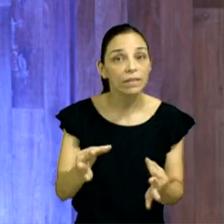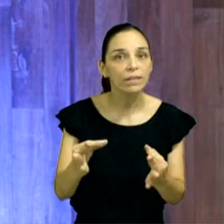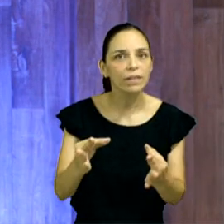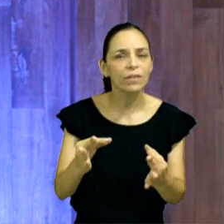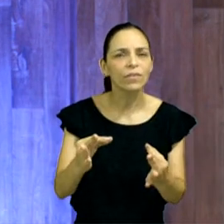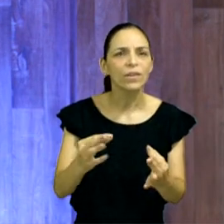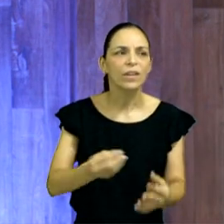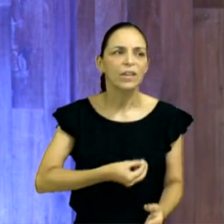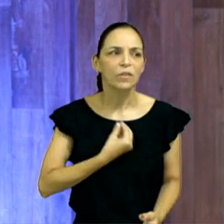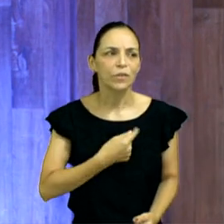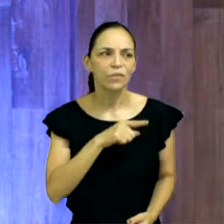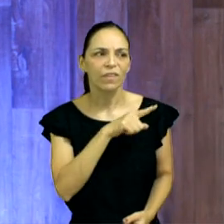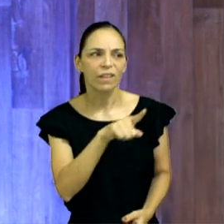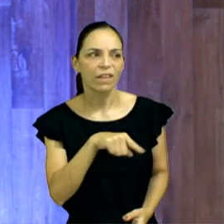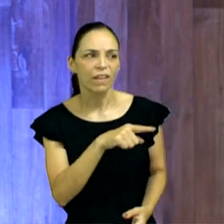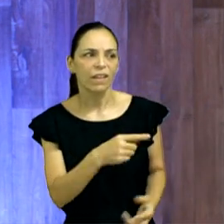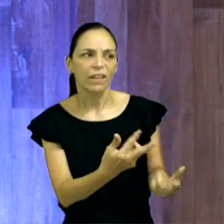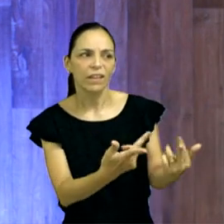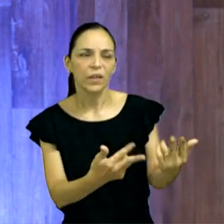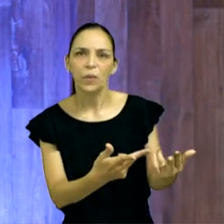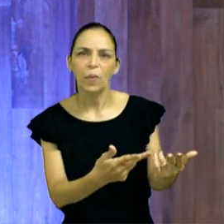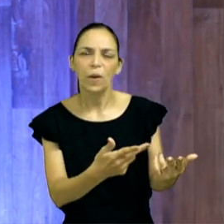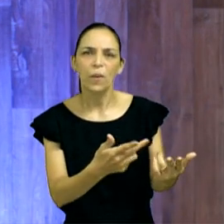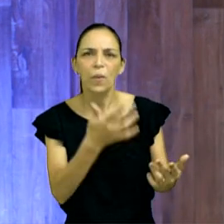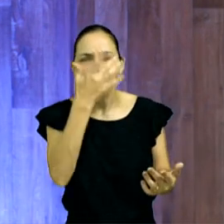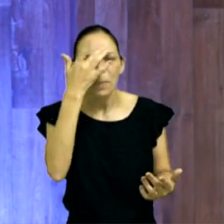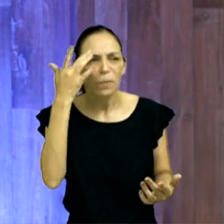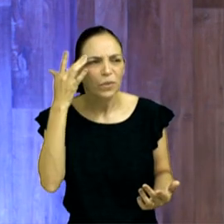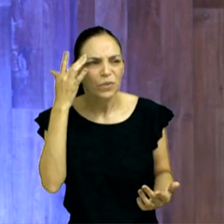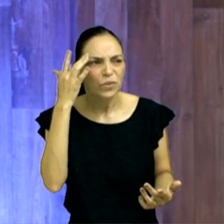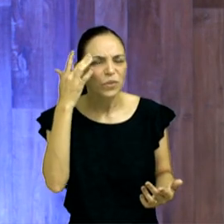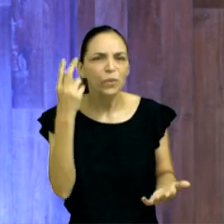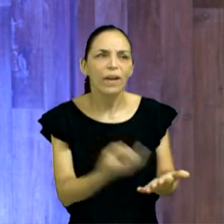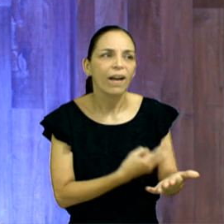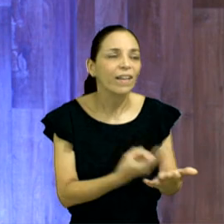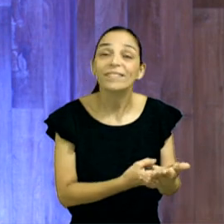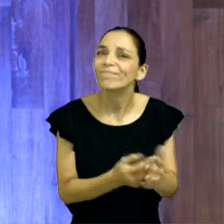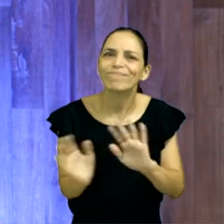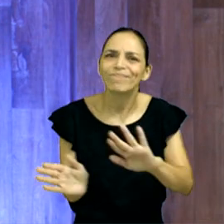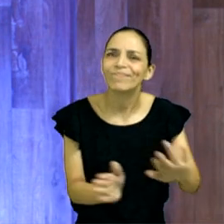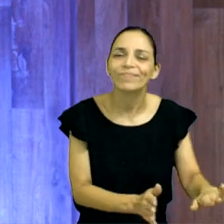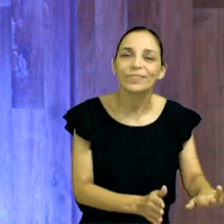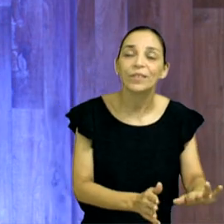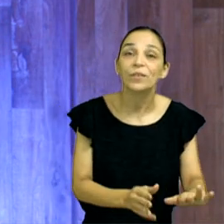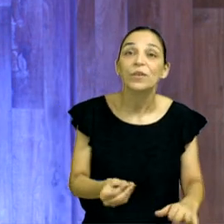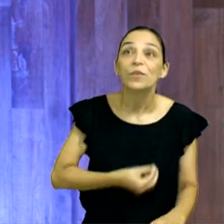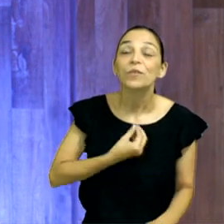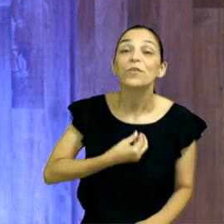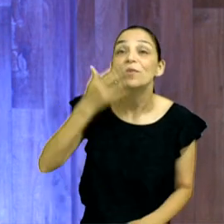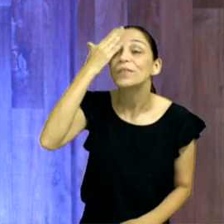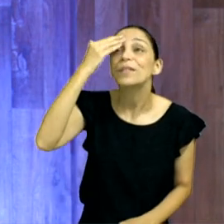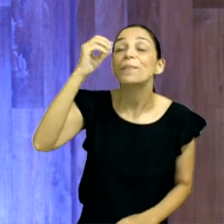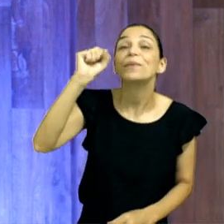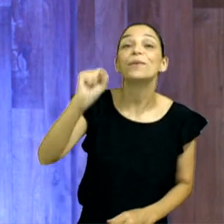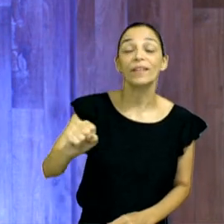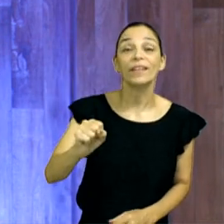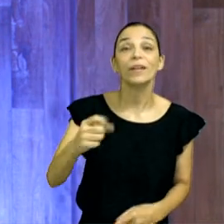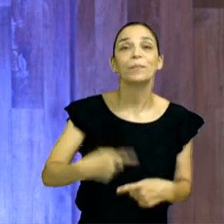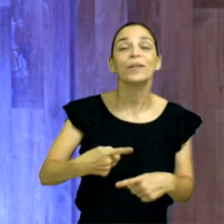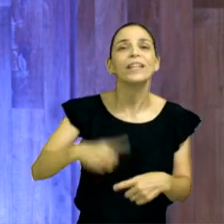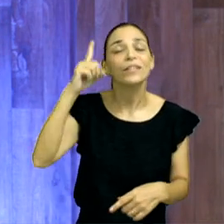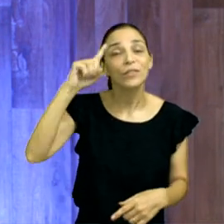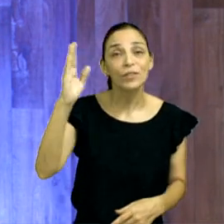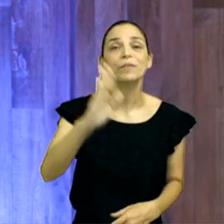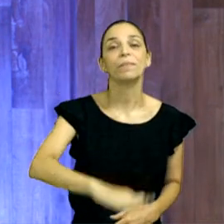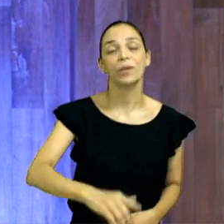vivam como os ignorantes, mas como os sábios. Verso 16, os dias em que vivemos são maus, por